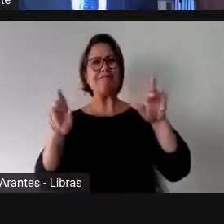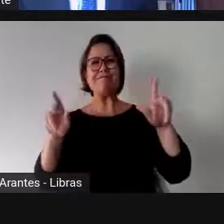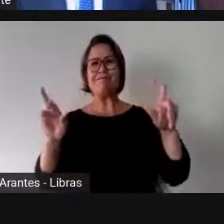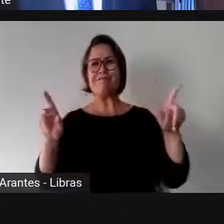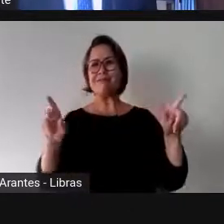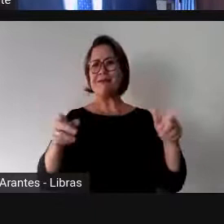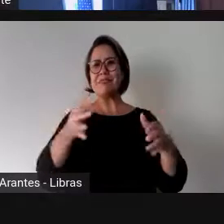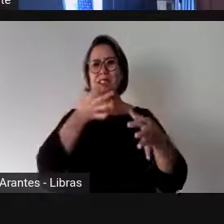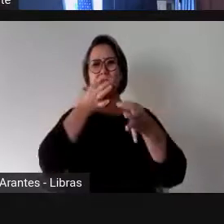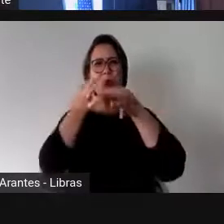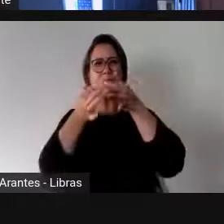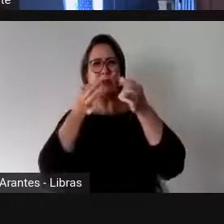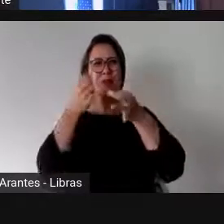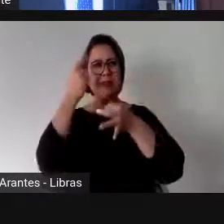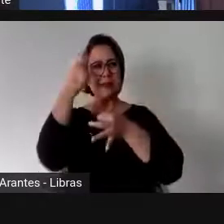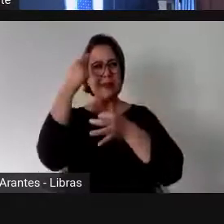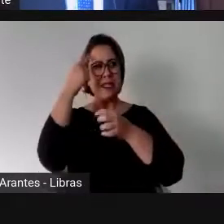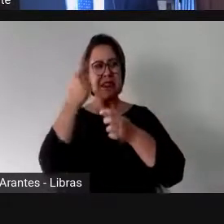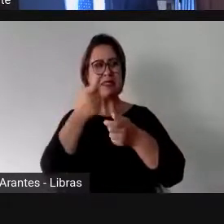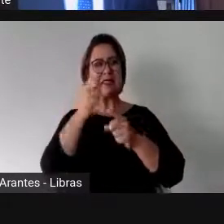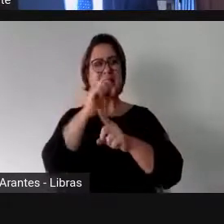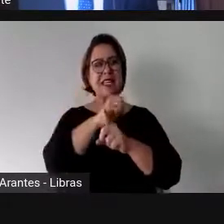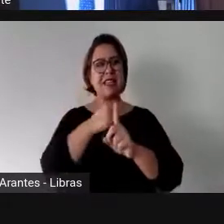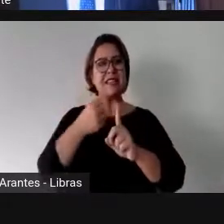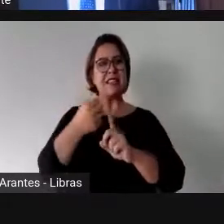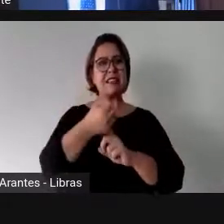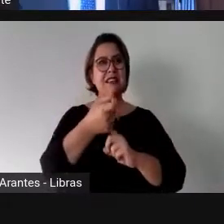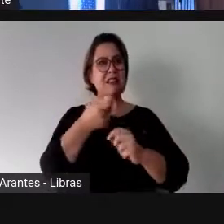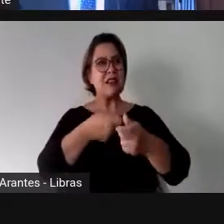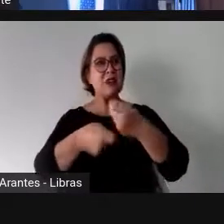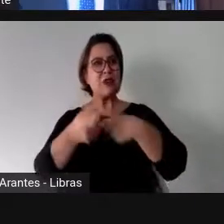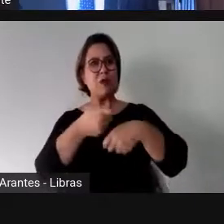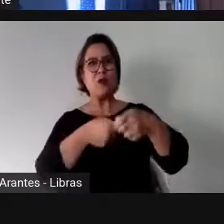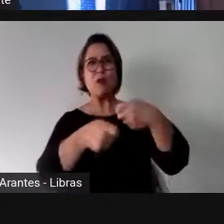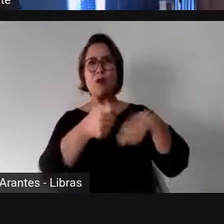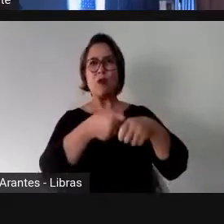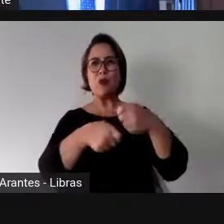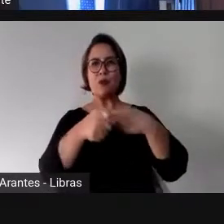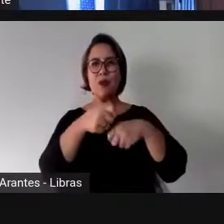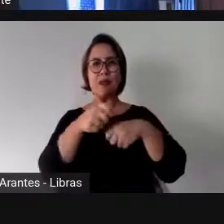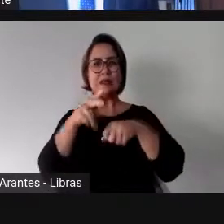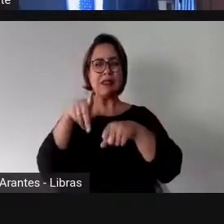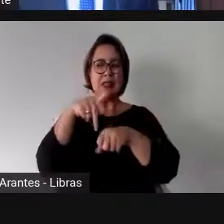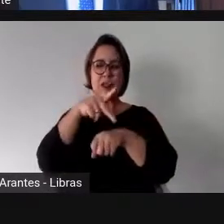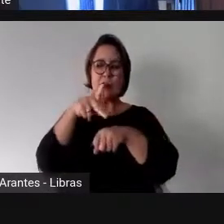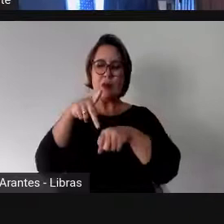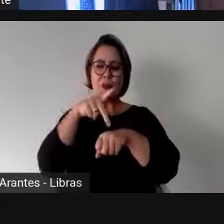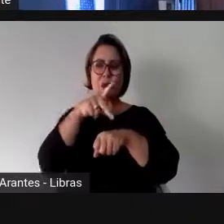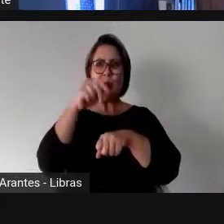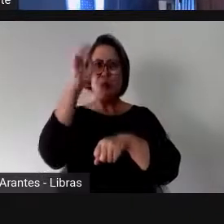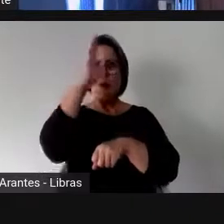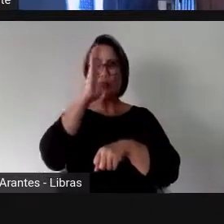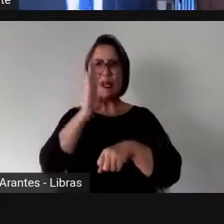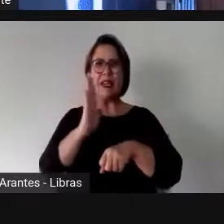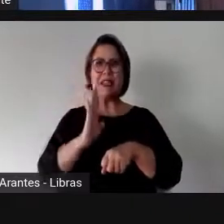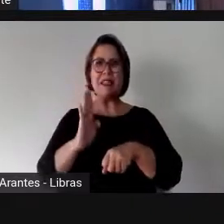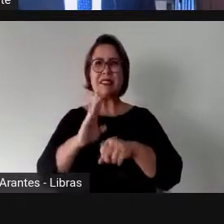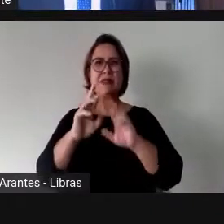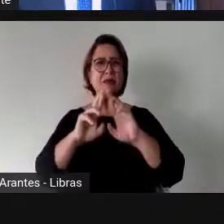socioeconômico. Aliás, é um dos países mais desiguais do mundo.